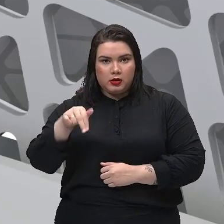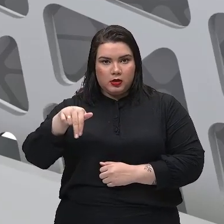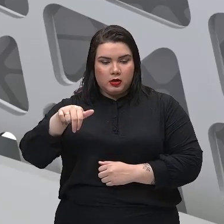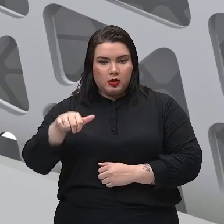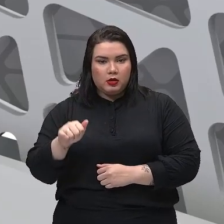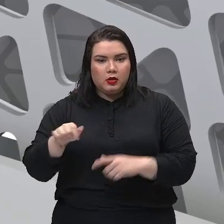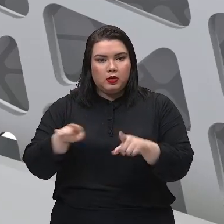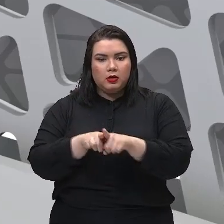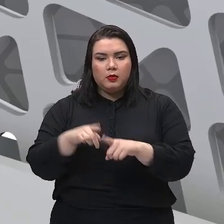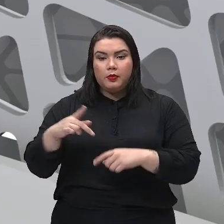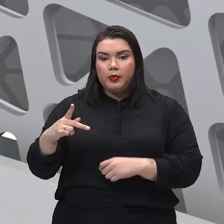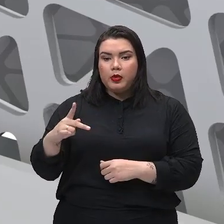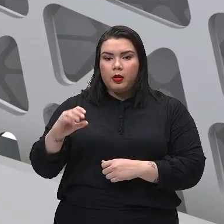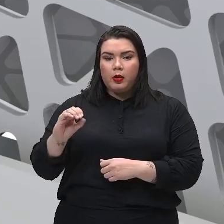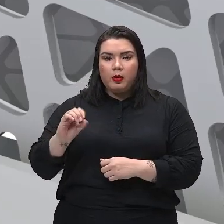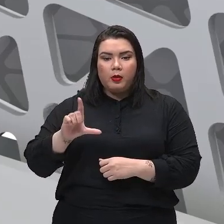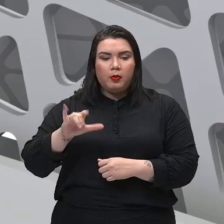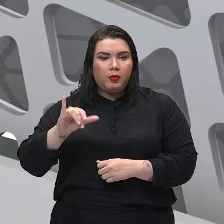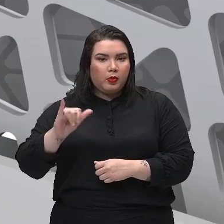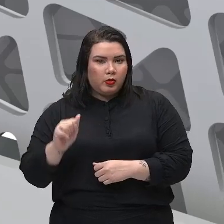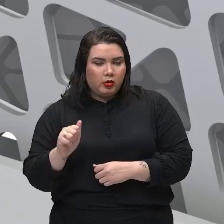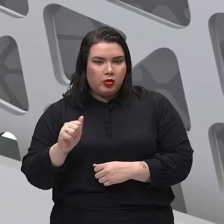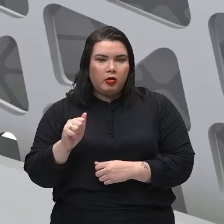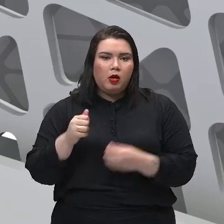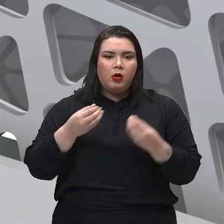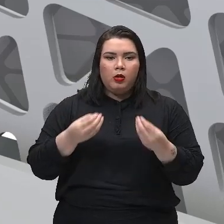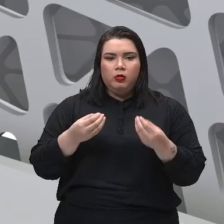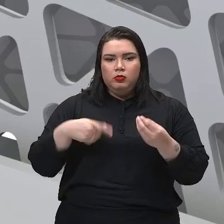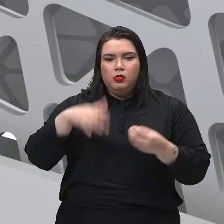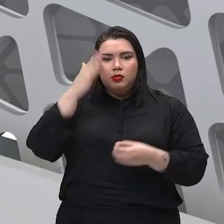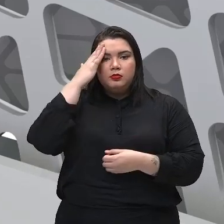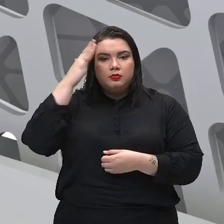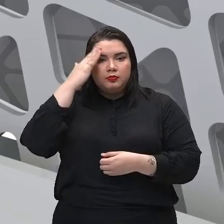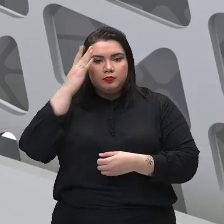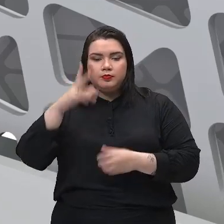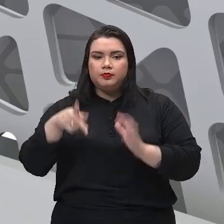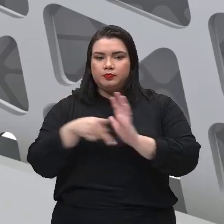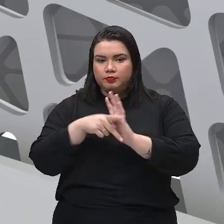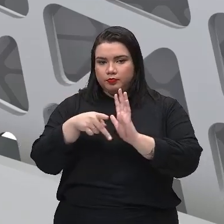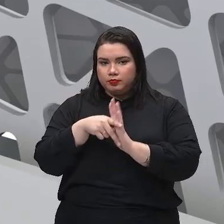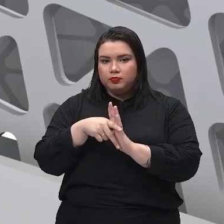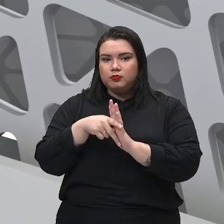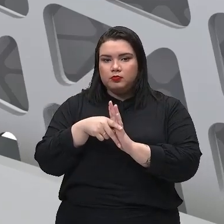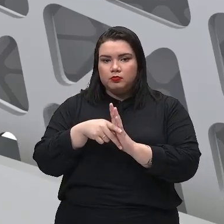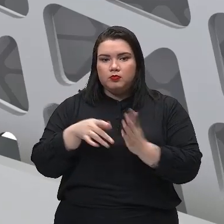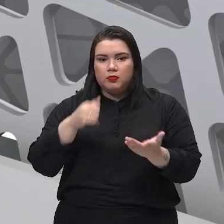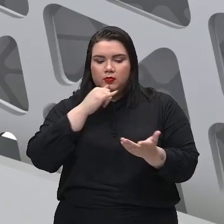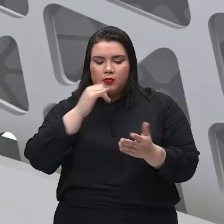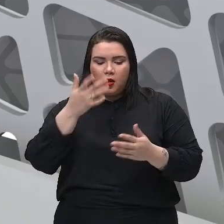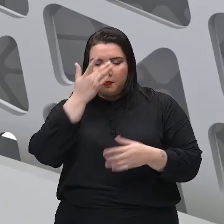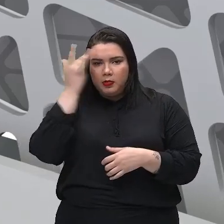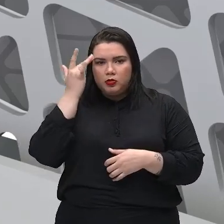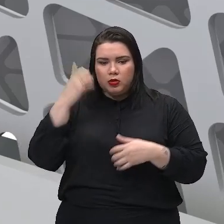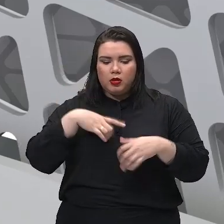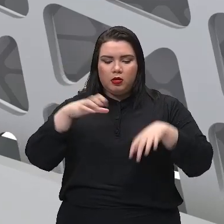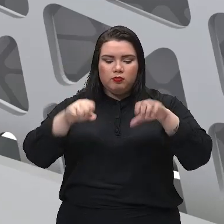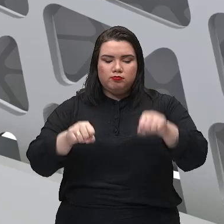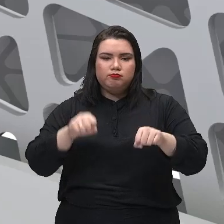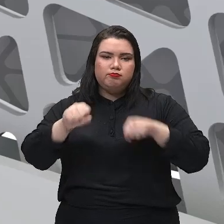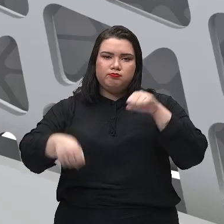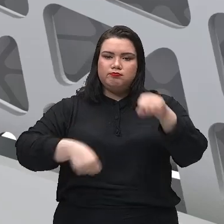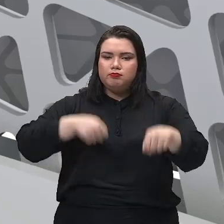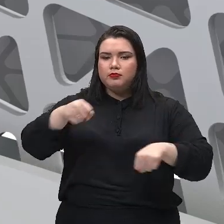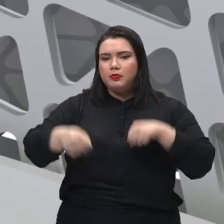vão ajudar na diminuição da força exercida, no caso, pela pessoa que está ali andando na